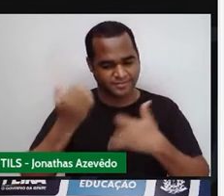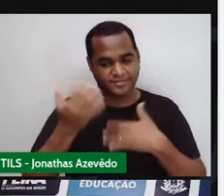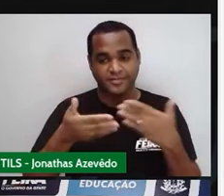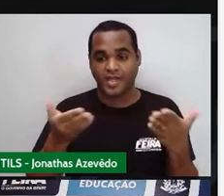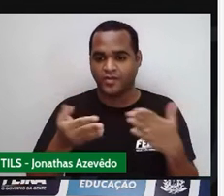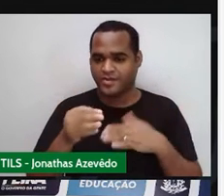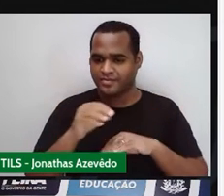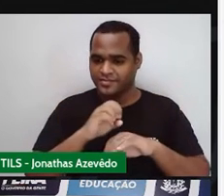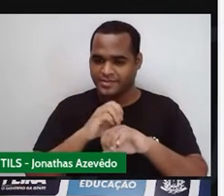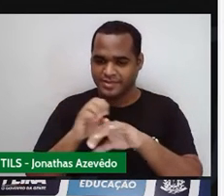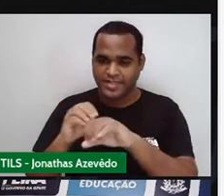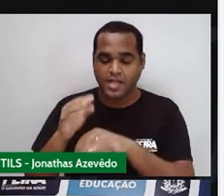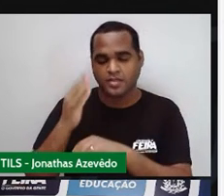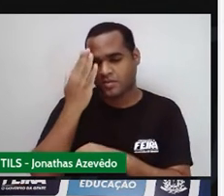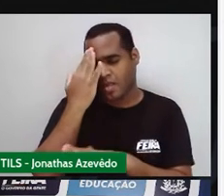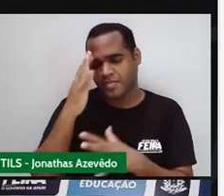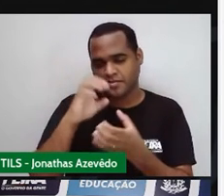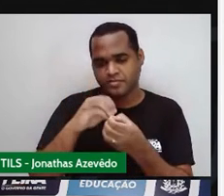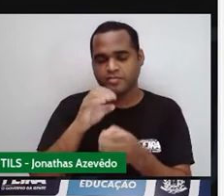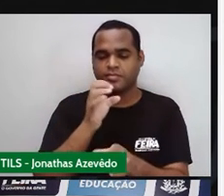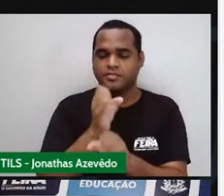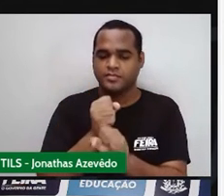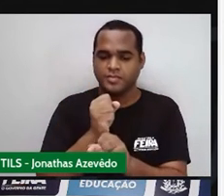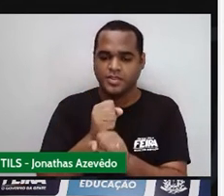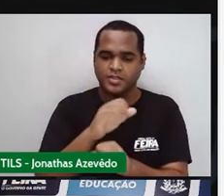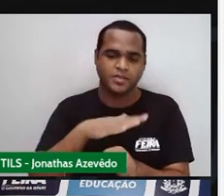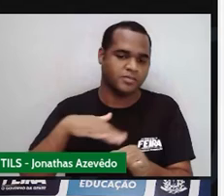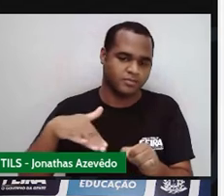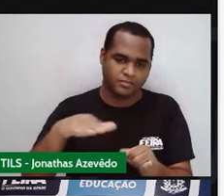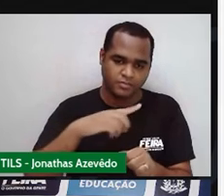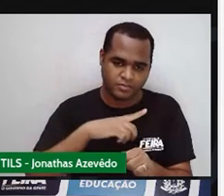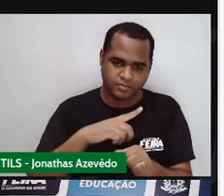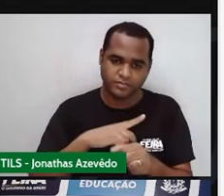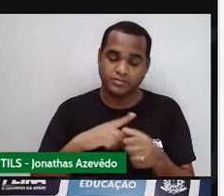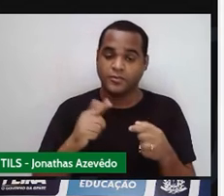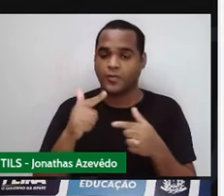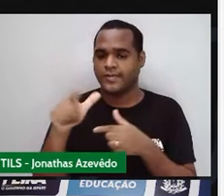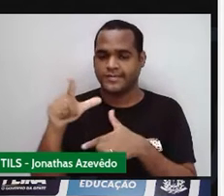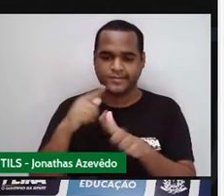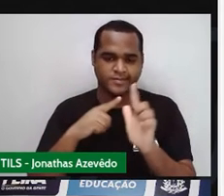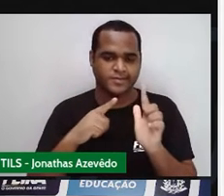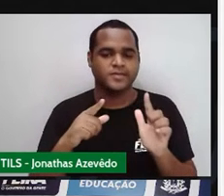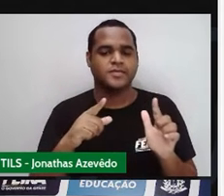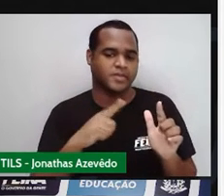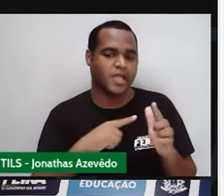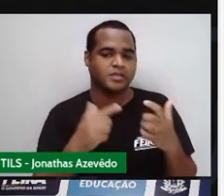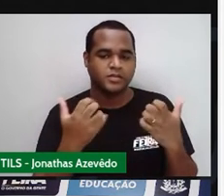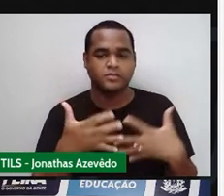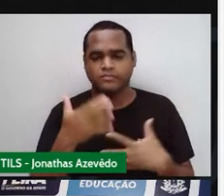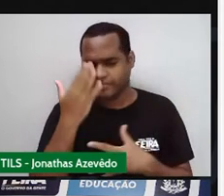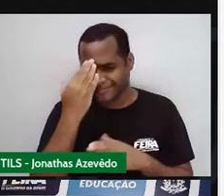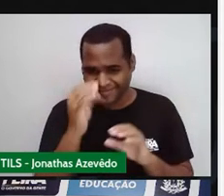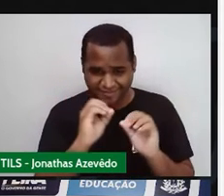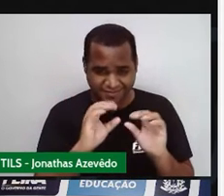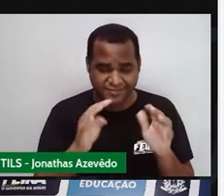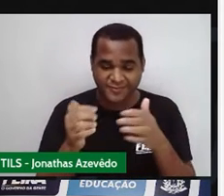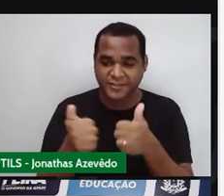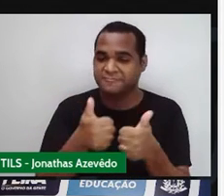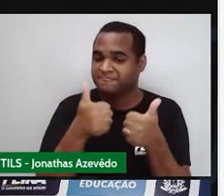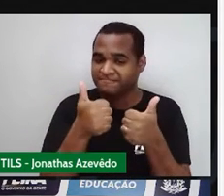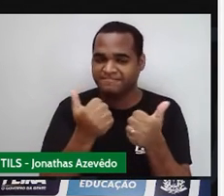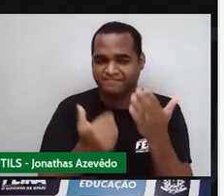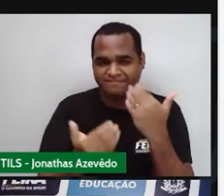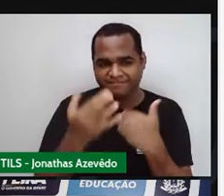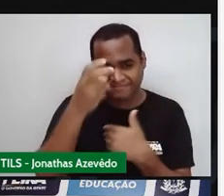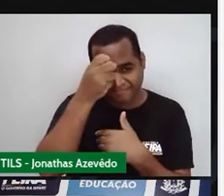momento saber o jeito de calcular, tá bom? Em outra aula a gente entende por que que ele é assim. Beleza? Então